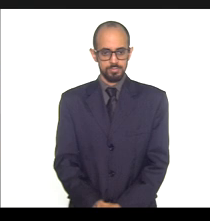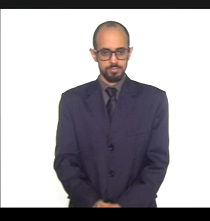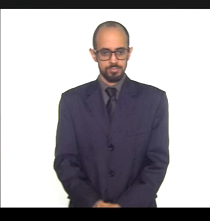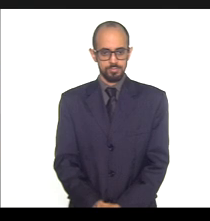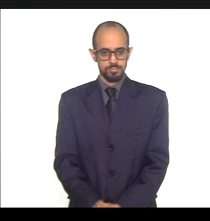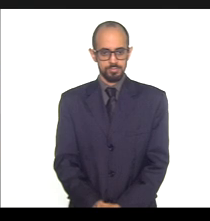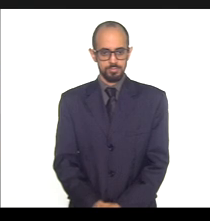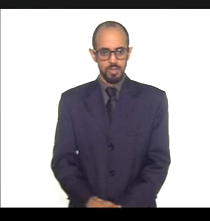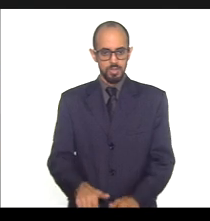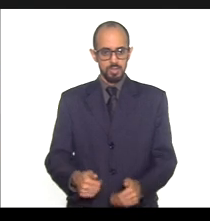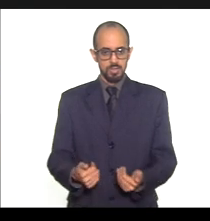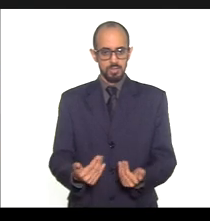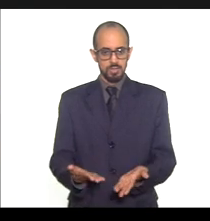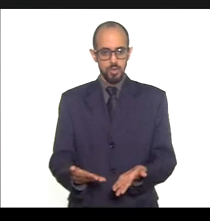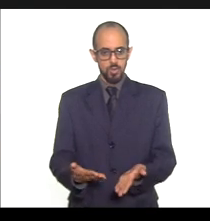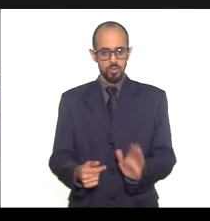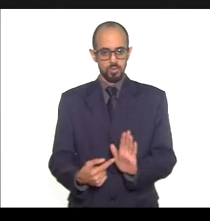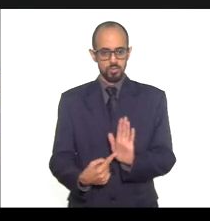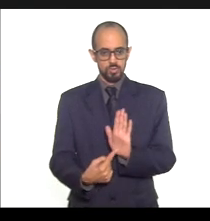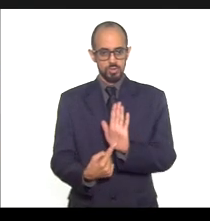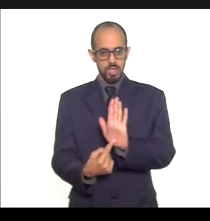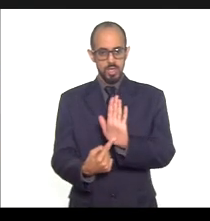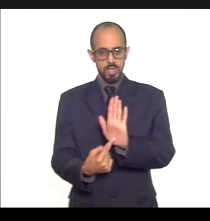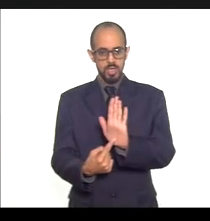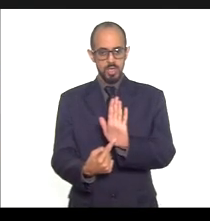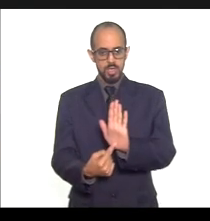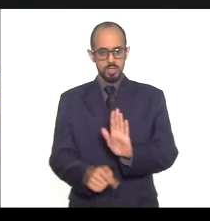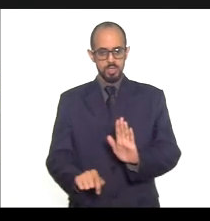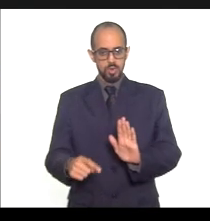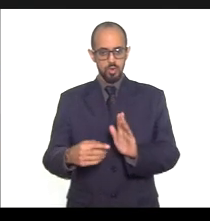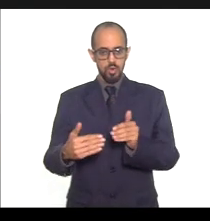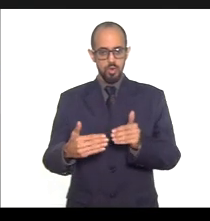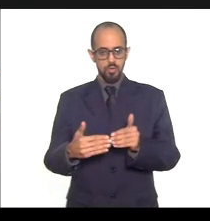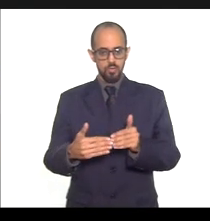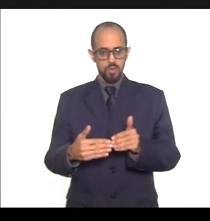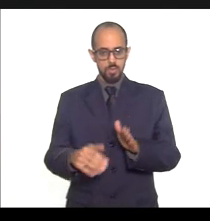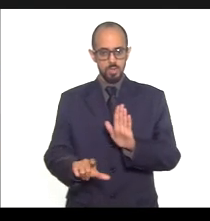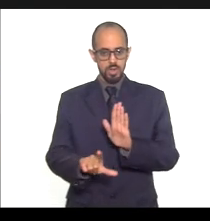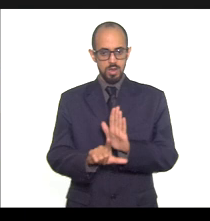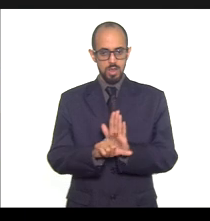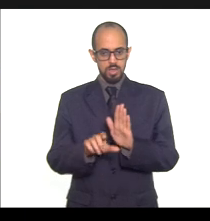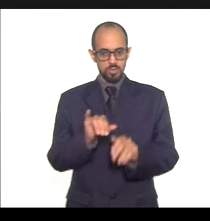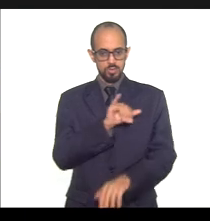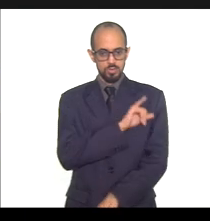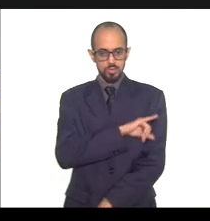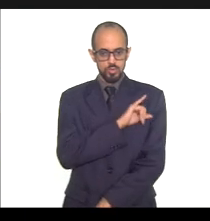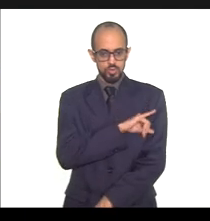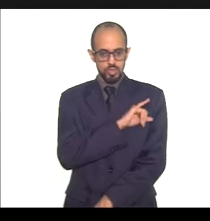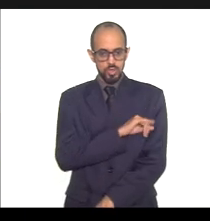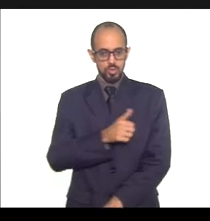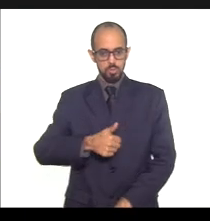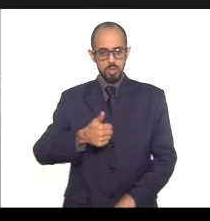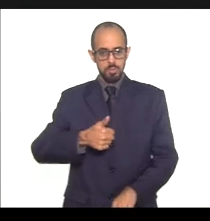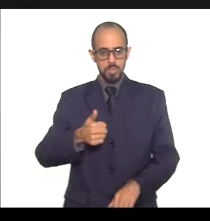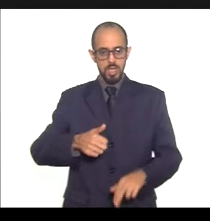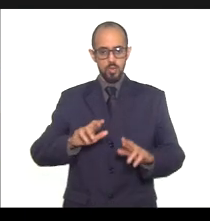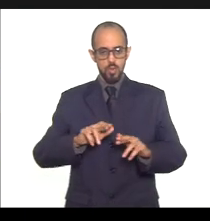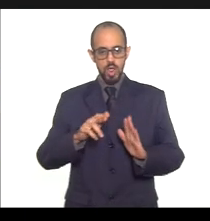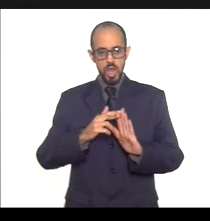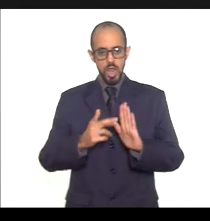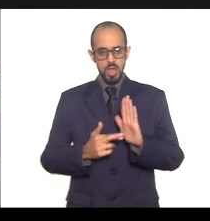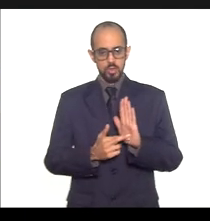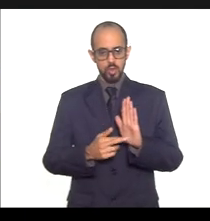A CES apresenta à Casa Legislativa do Estado do Rio de Janeiro os principais destaques do primeiro relatório detalhado do